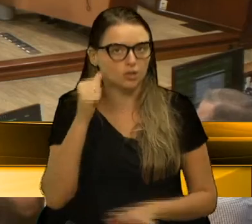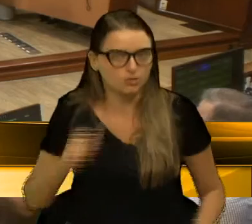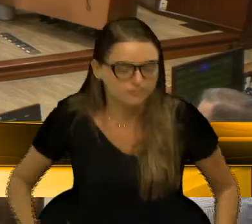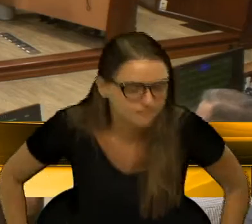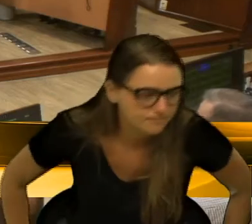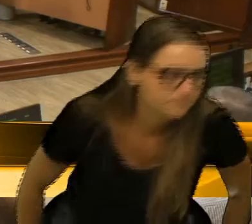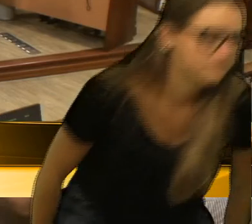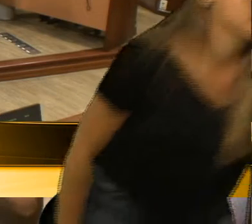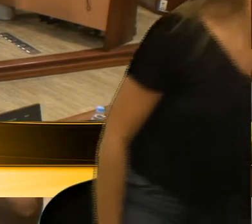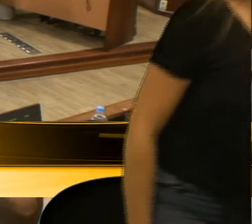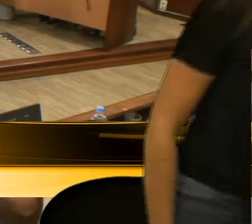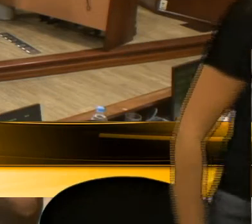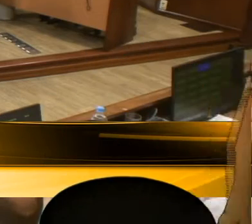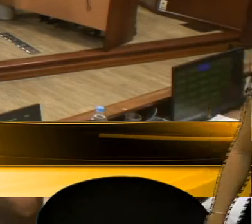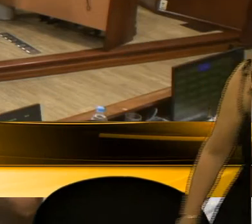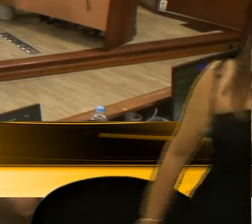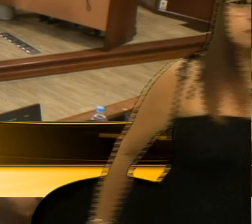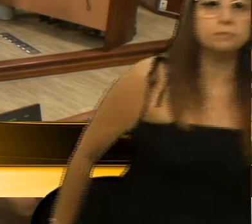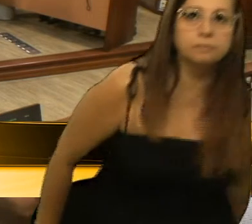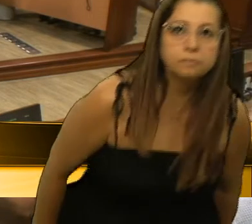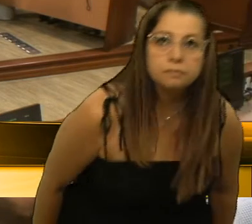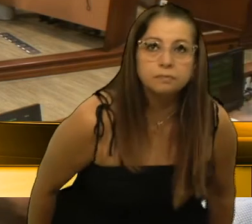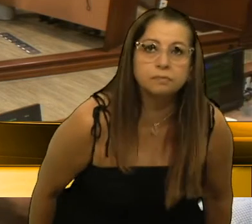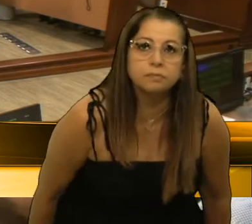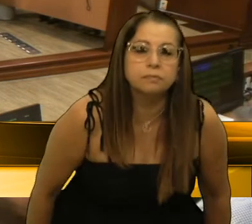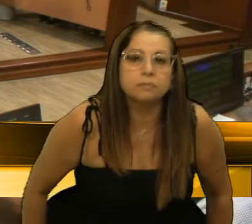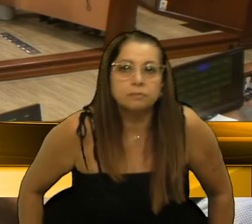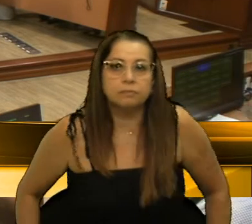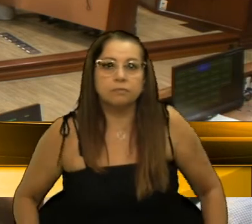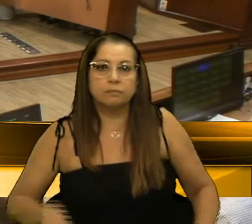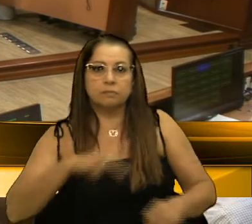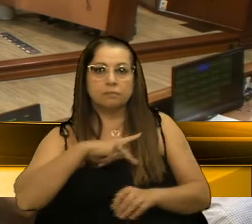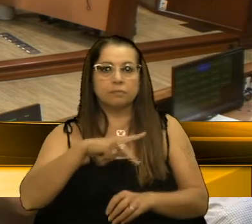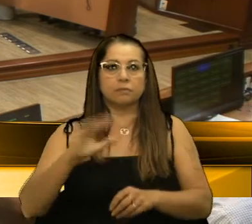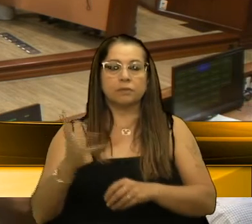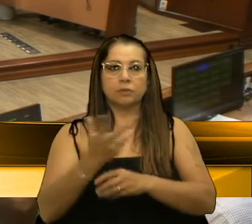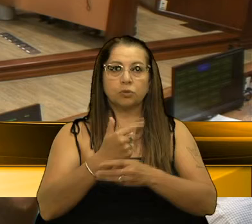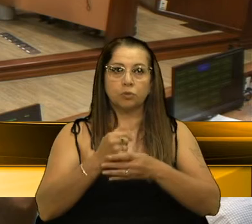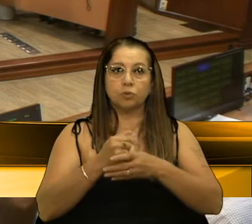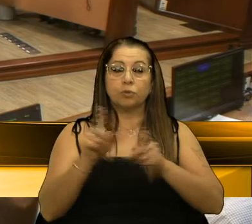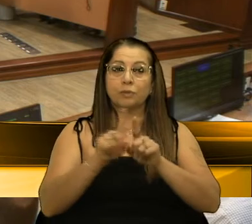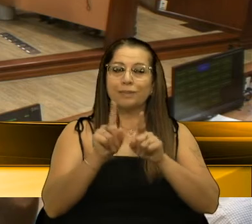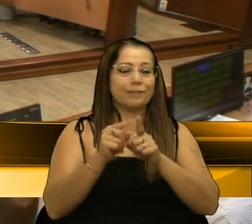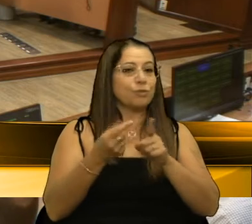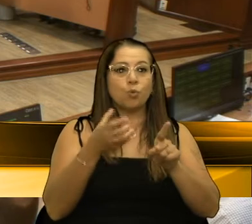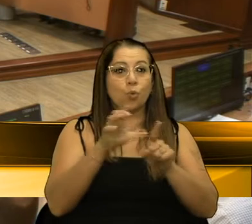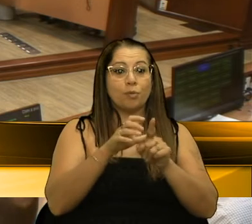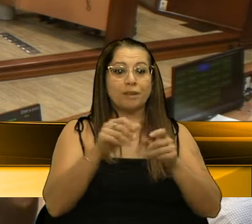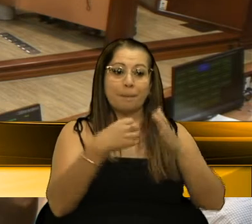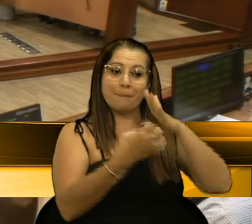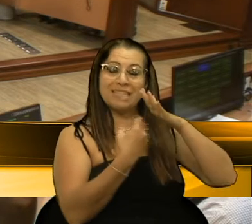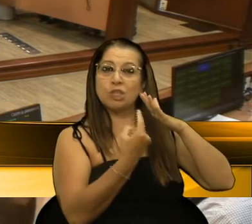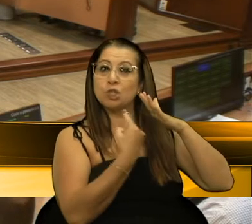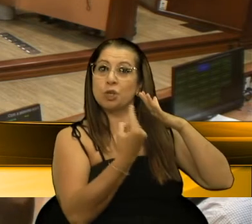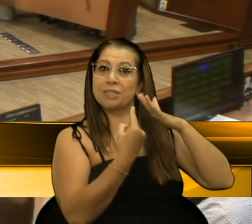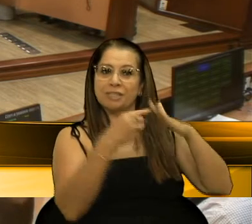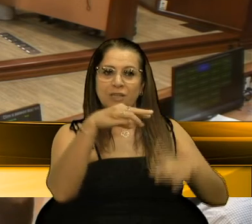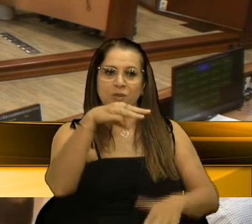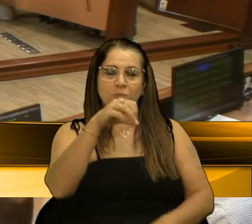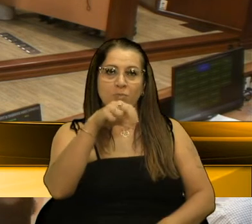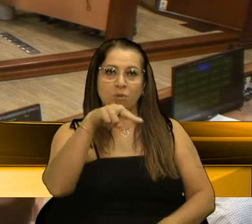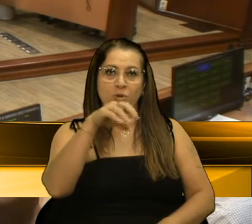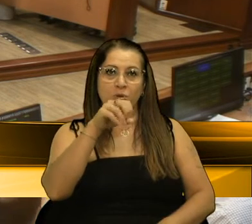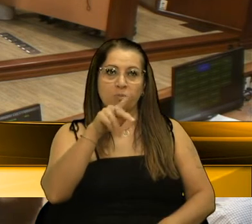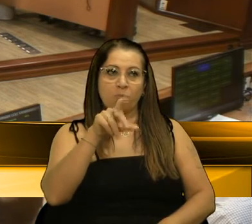Senhor presidente, a gente, como é de conhecimento público, liberais, eles são contra monopólios. Os monopólios, eles encarecem o